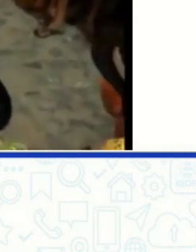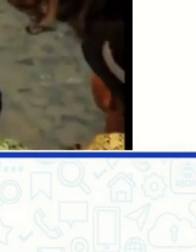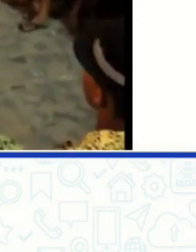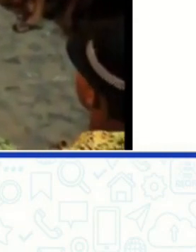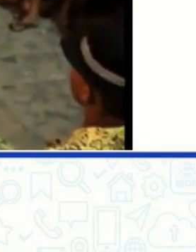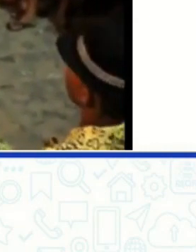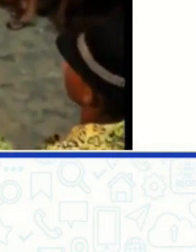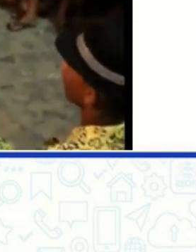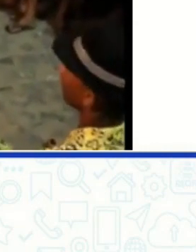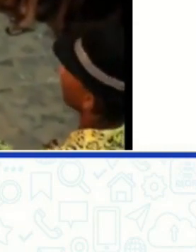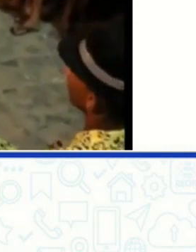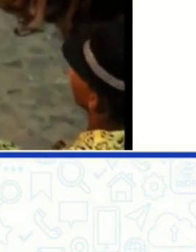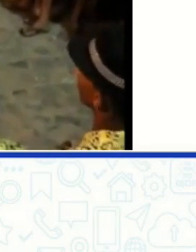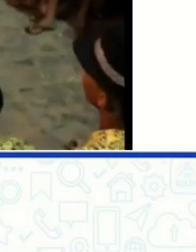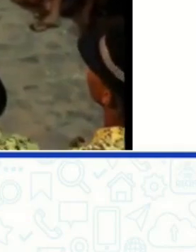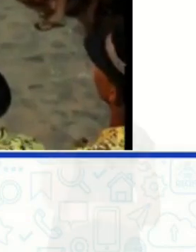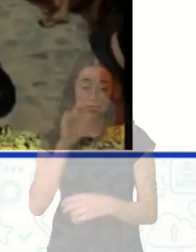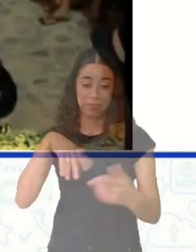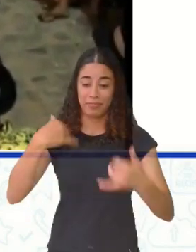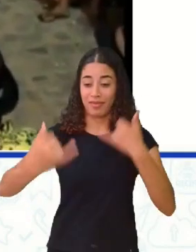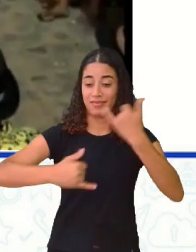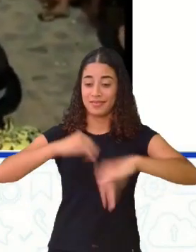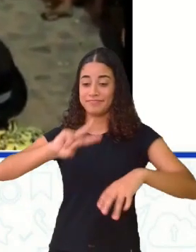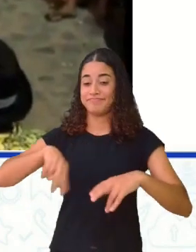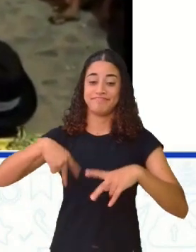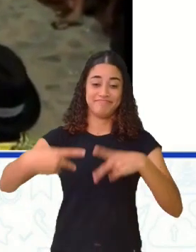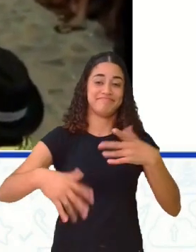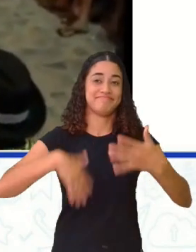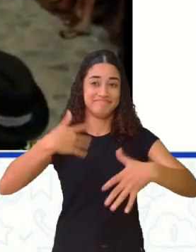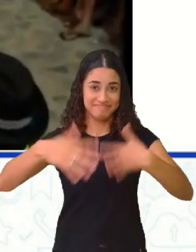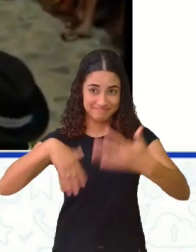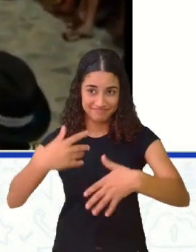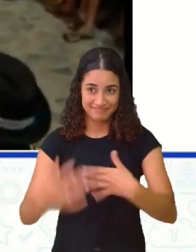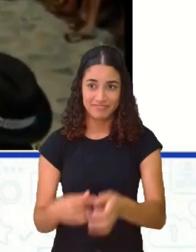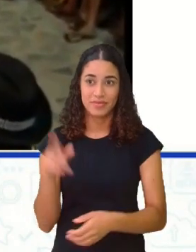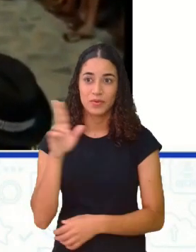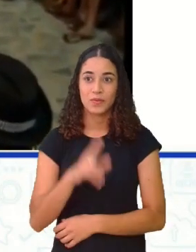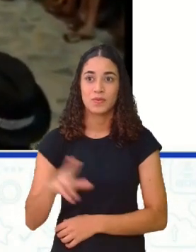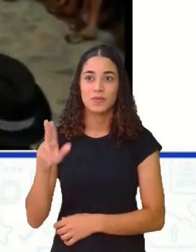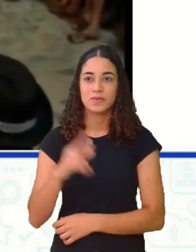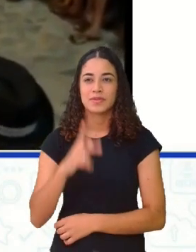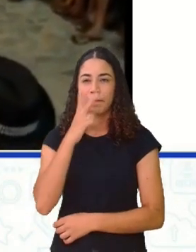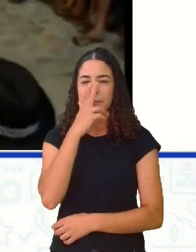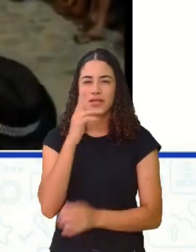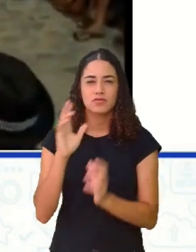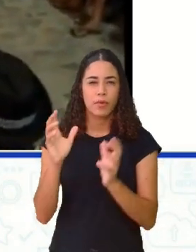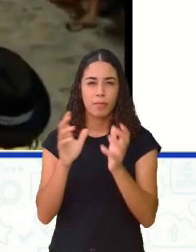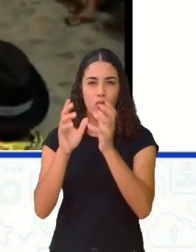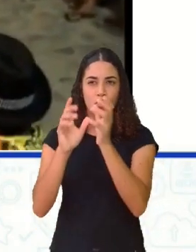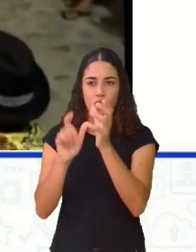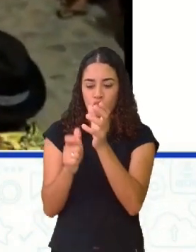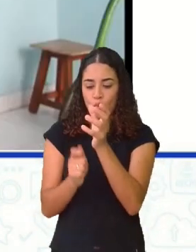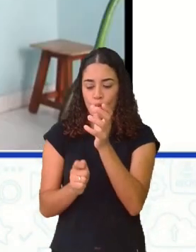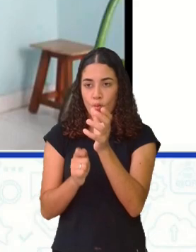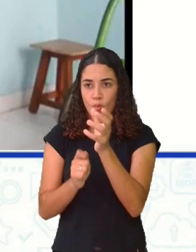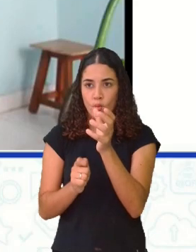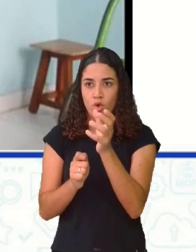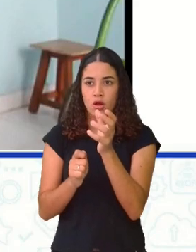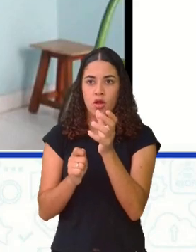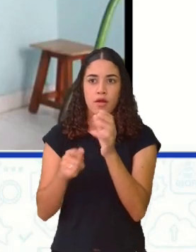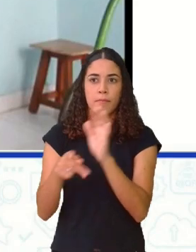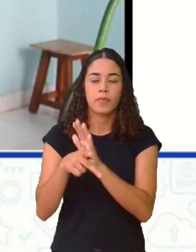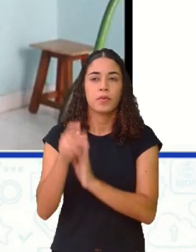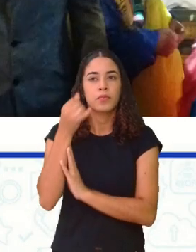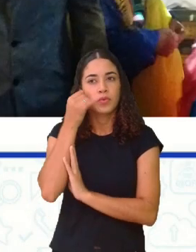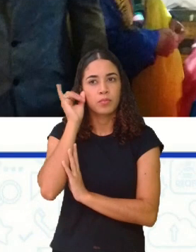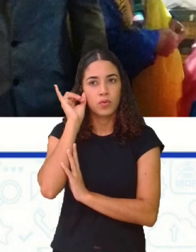mas eles são muito palhaços. Eles se jogam pelo chão. Eles usam essa bexiga. Isso parece uma bola, mas não é uma bola. Isso é uma bexiga de boi.